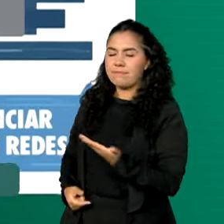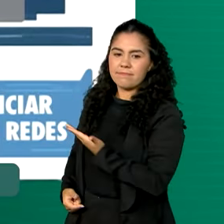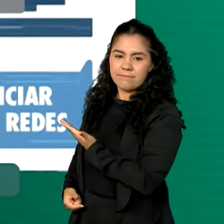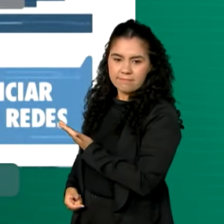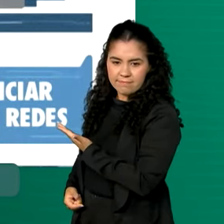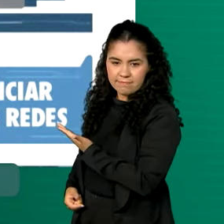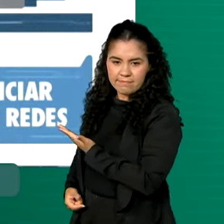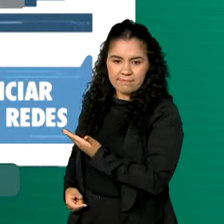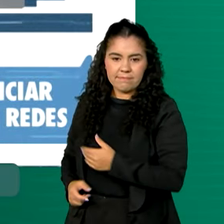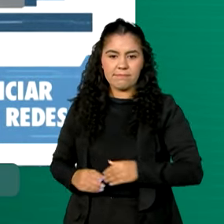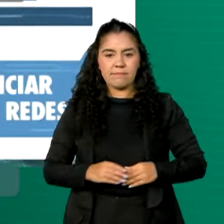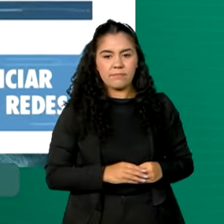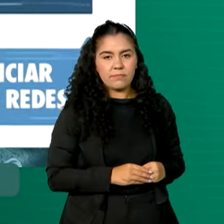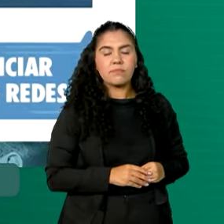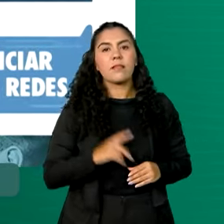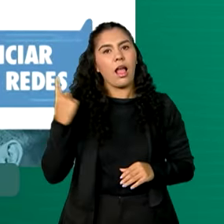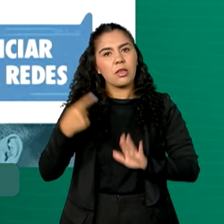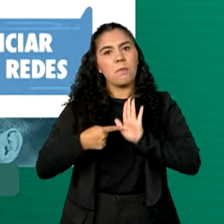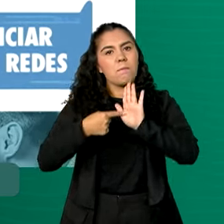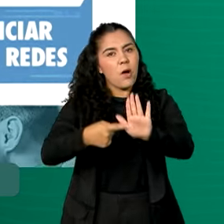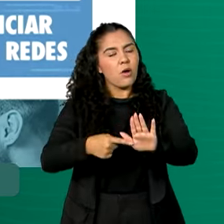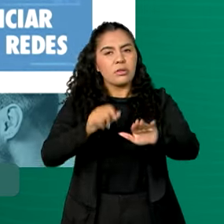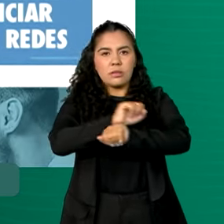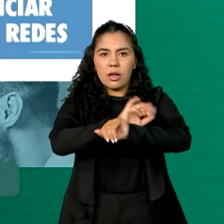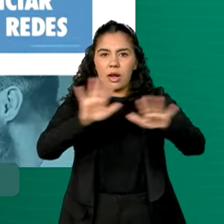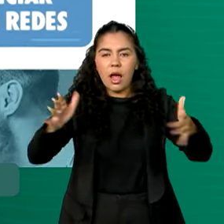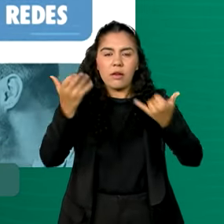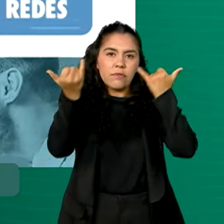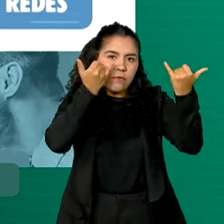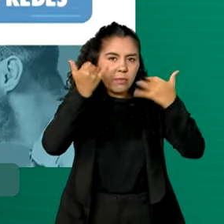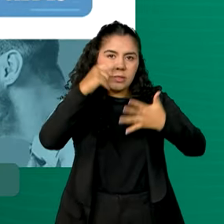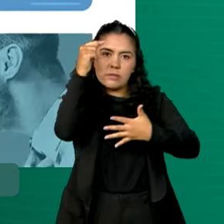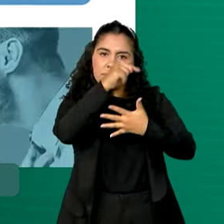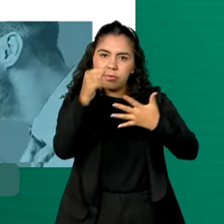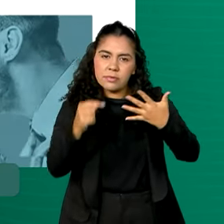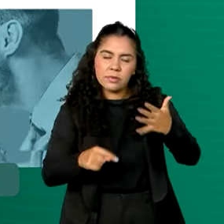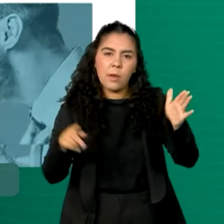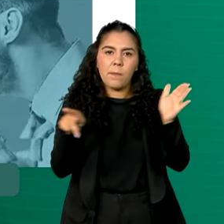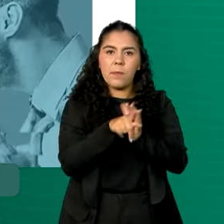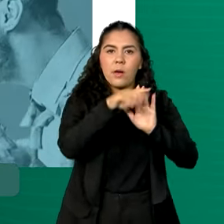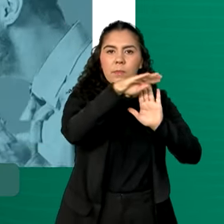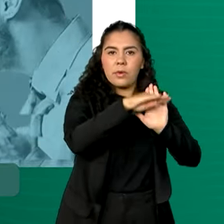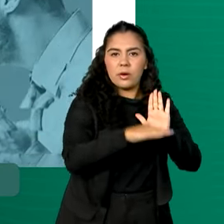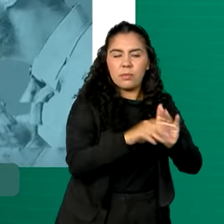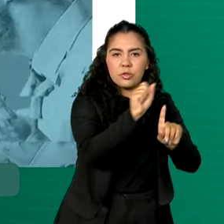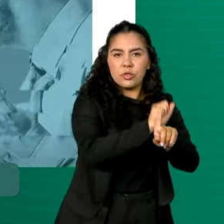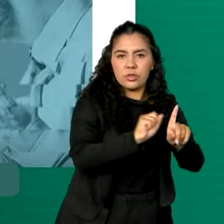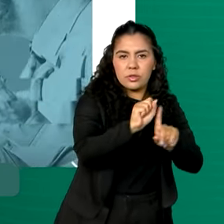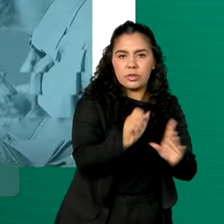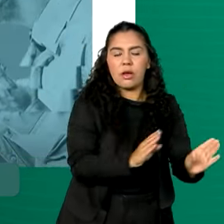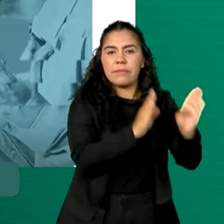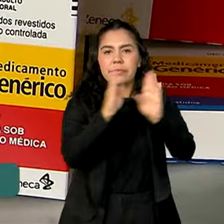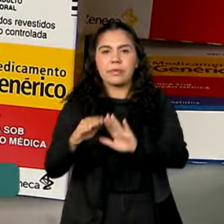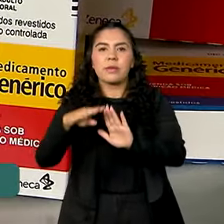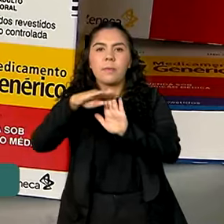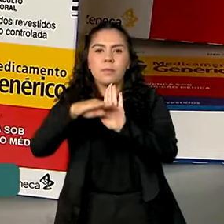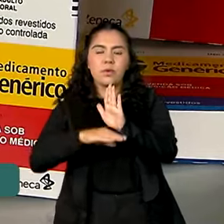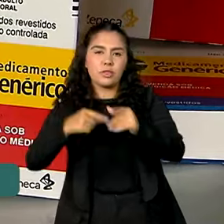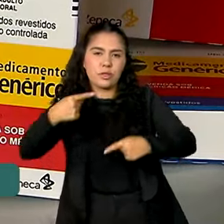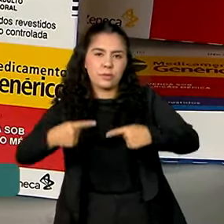Nesse espaço, o governo desmente fake news e traz informações claras sobre programas sociais e as políticas públicas.